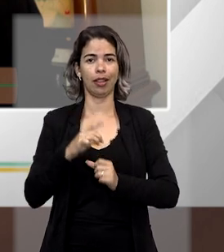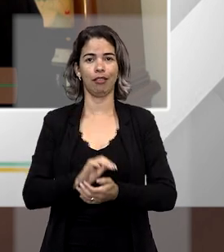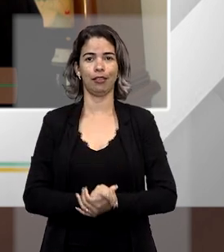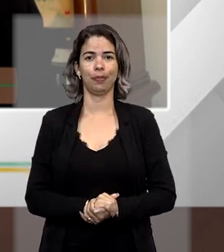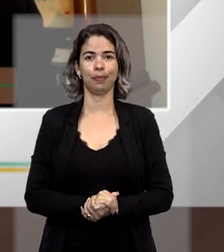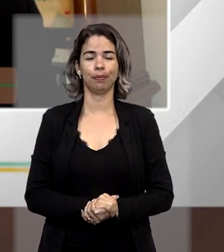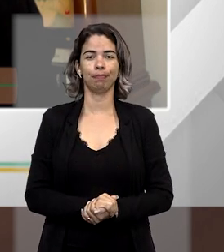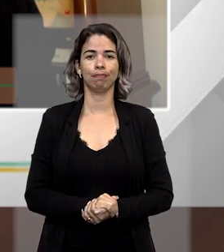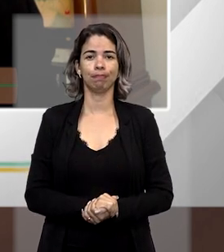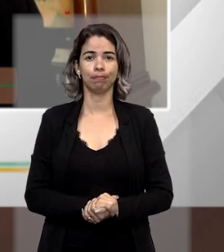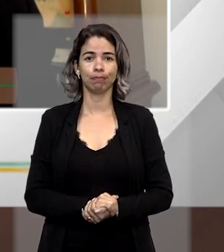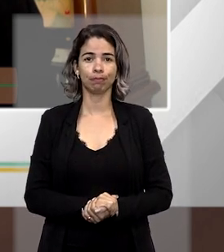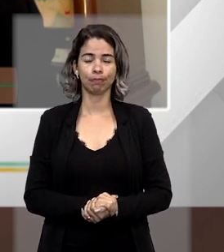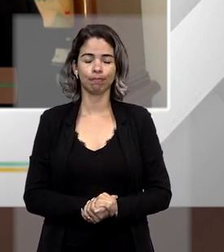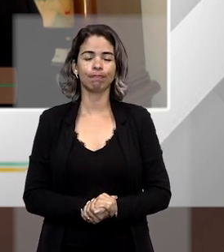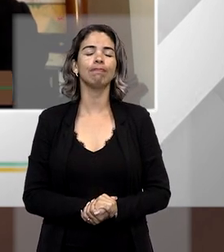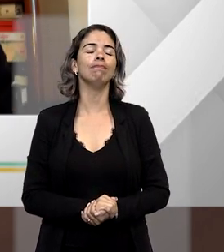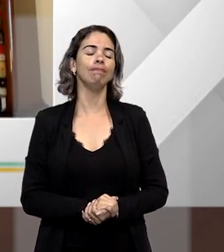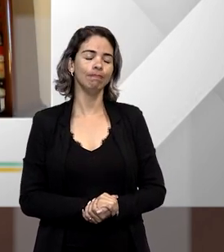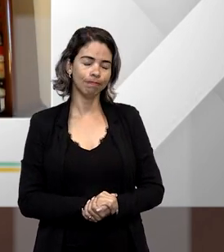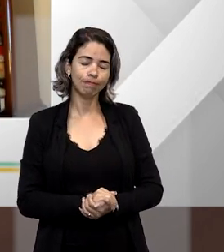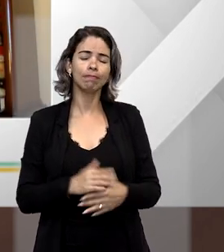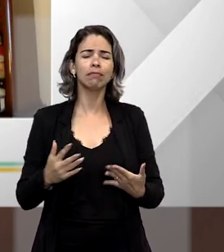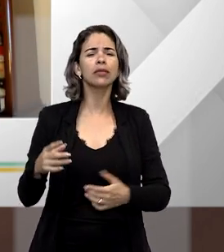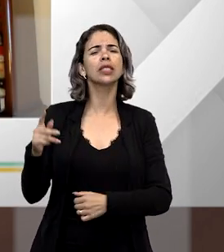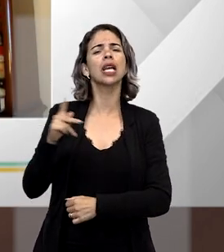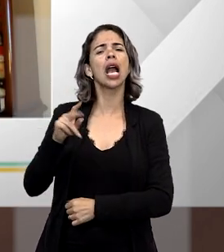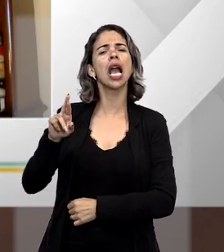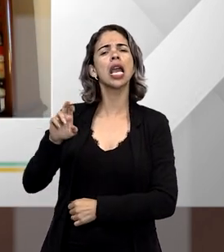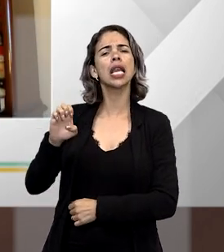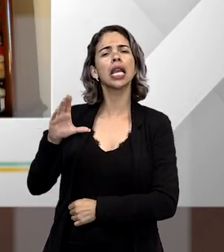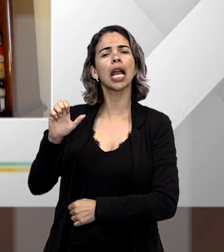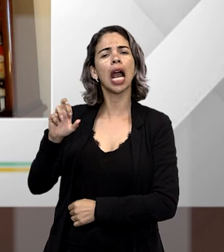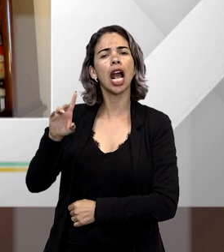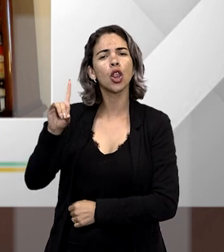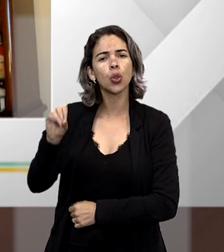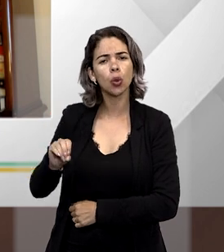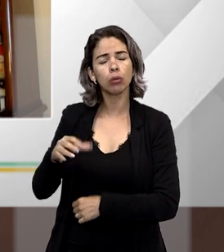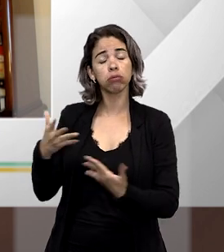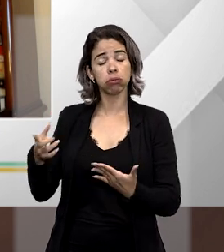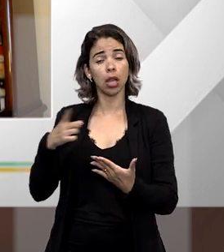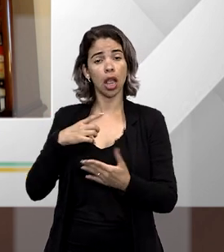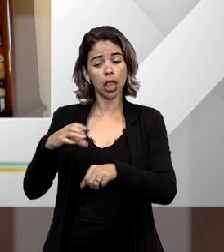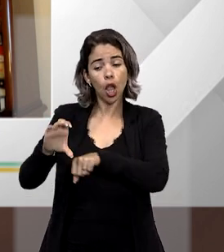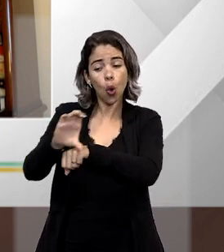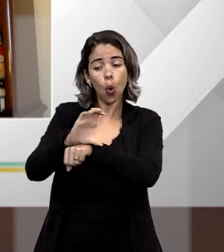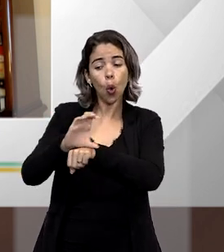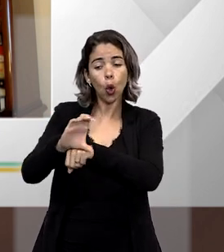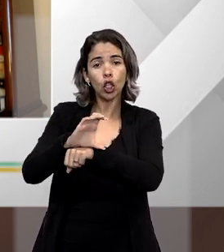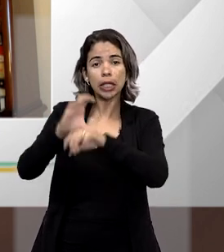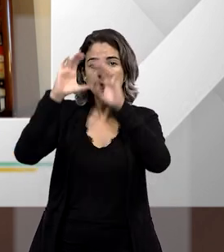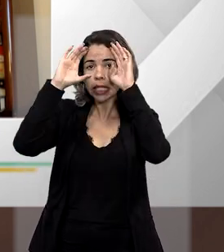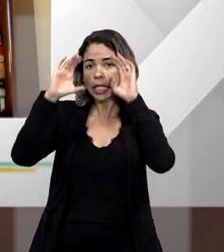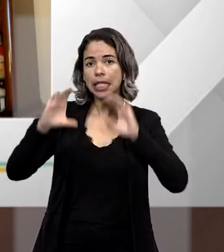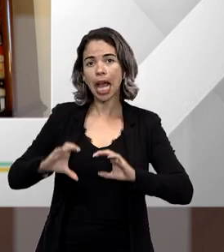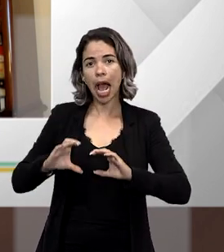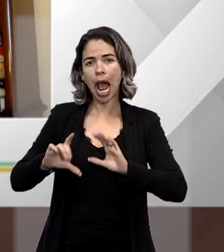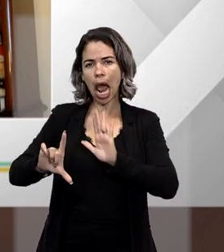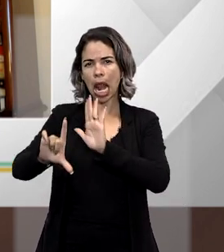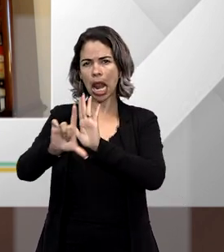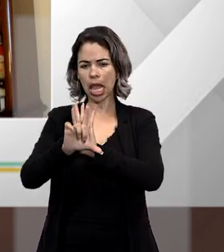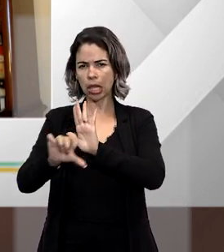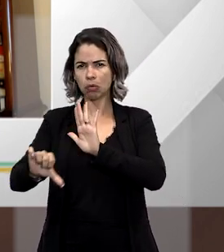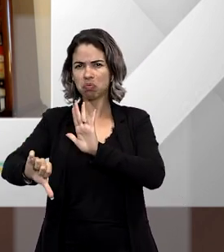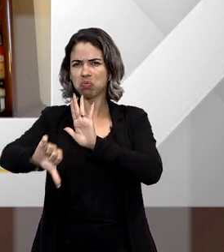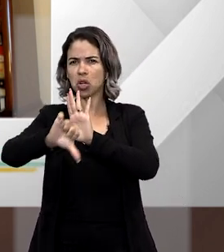tivemos. Ainda como você, professor Ricardo Silvares, além da harmonia com a chamada Constituição Cidadã, a